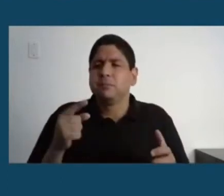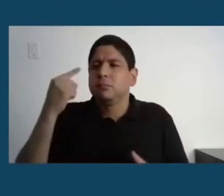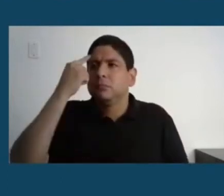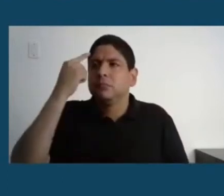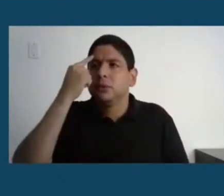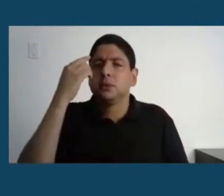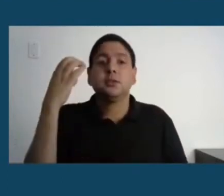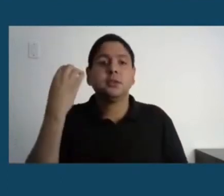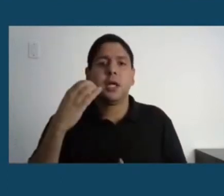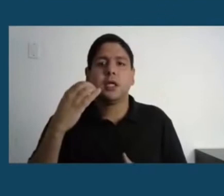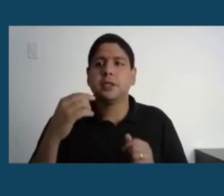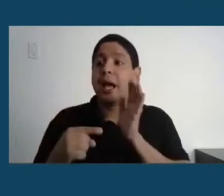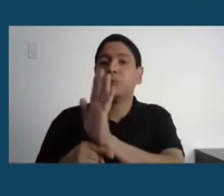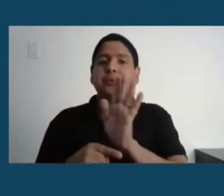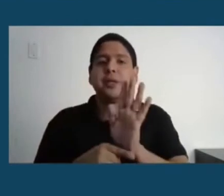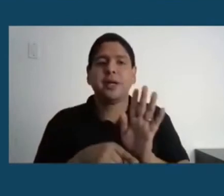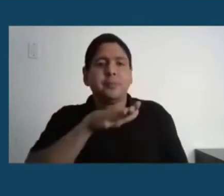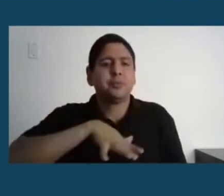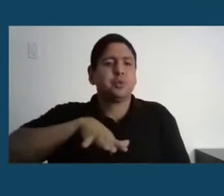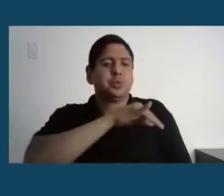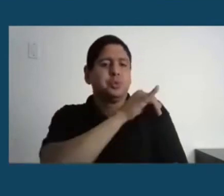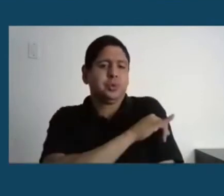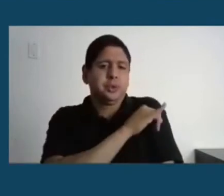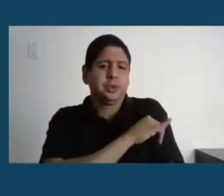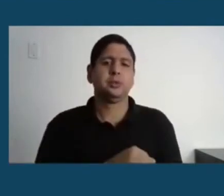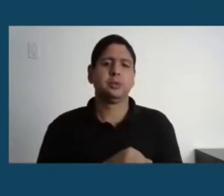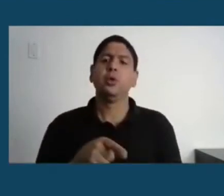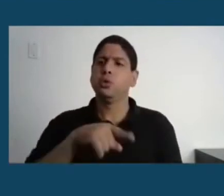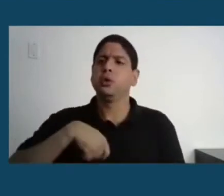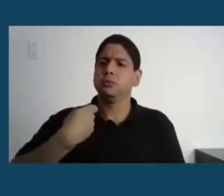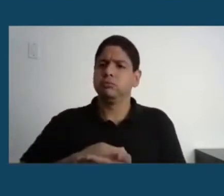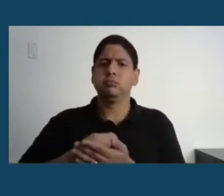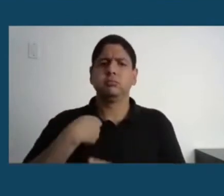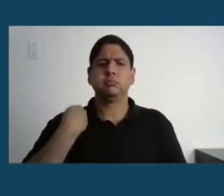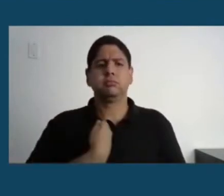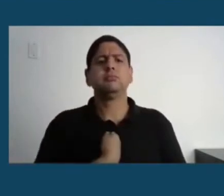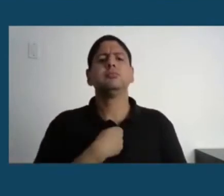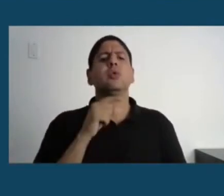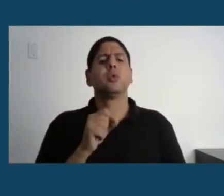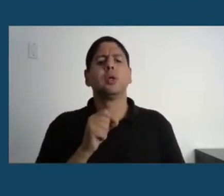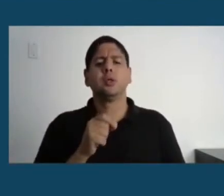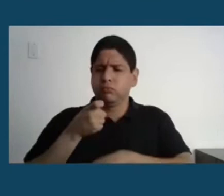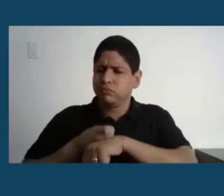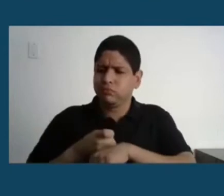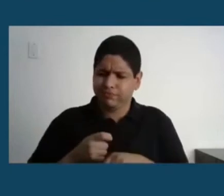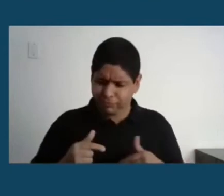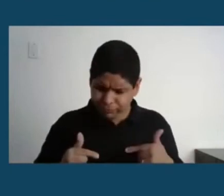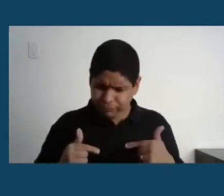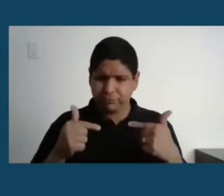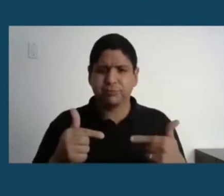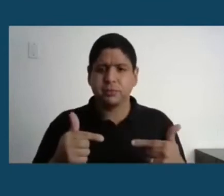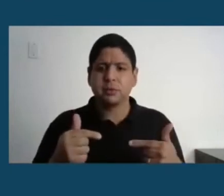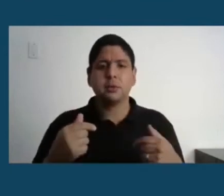Porque, mais do que resilientes, nós precisamos ser proativos e adaptáveis. E a